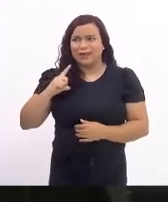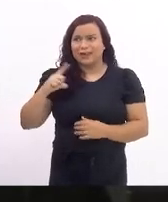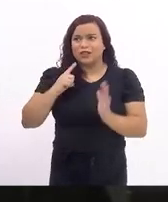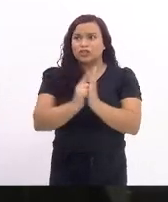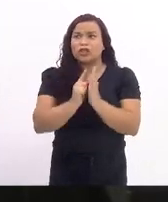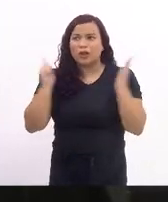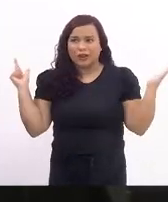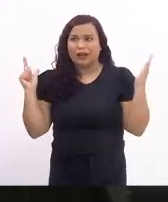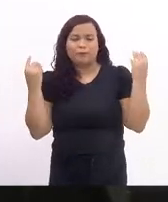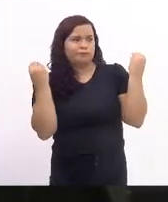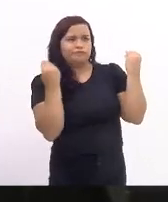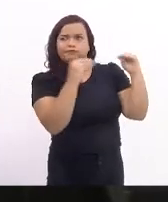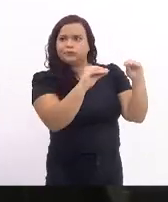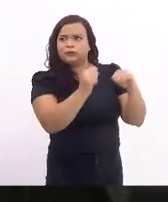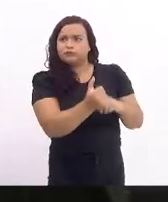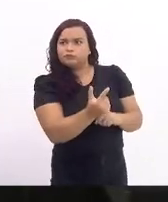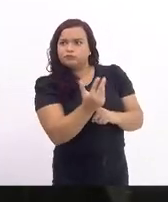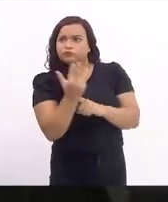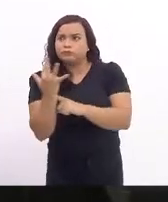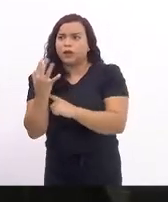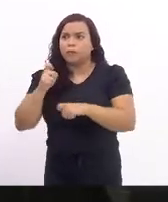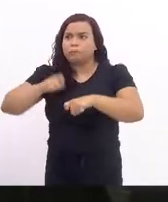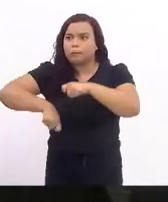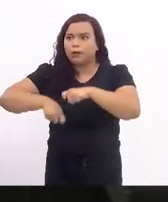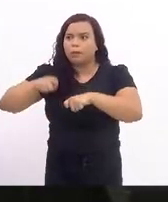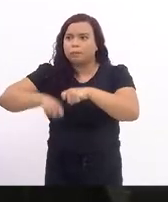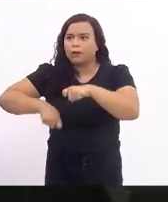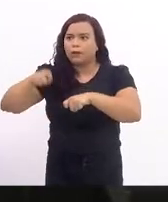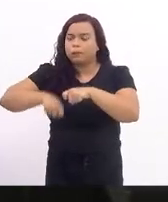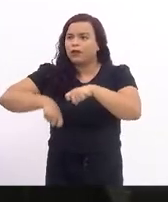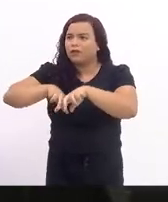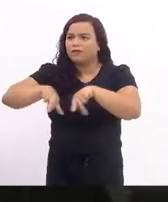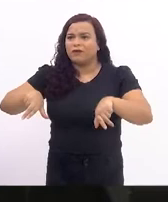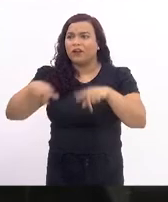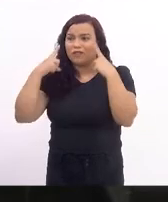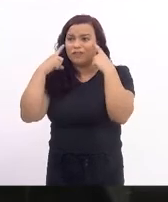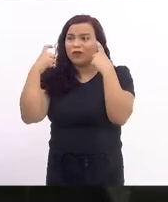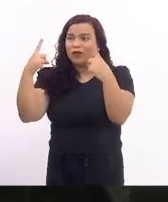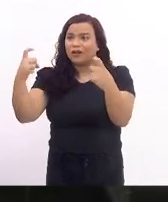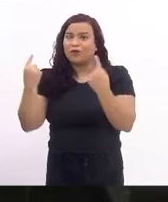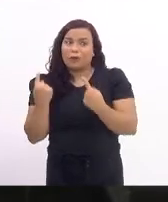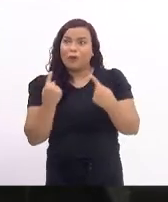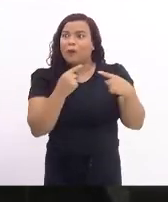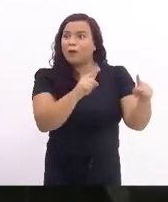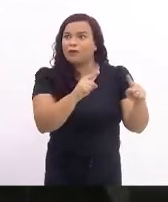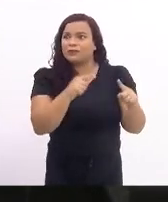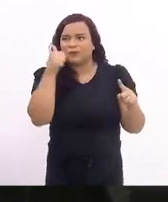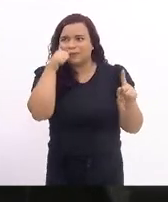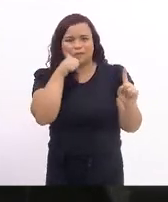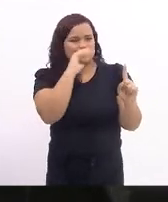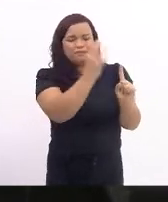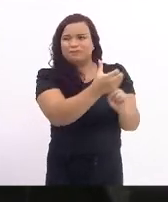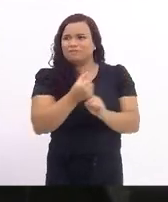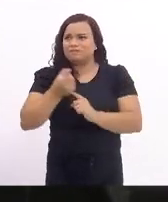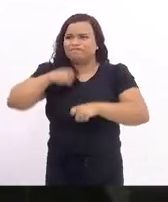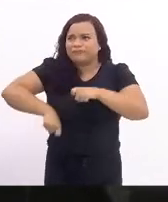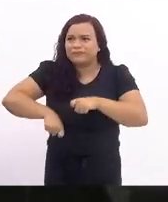jornais, o número de estupros, de violência contra a mulher, é algo absolutamente